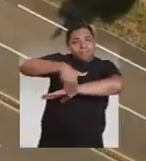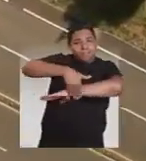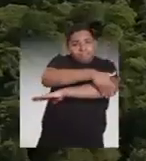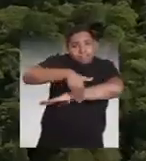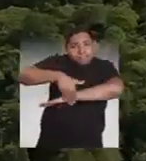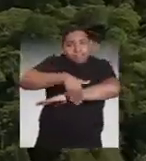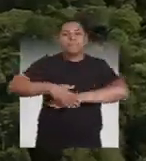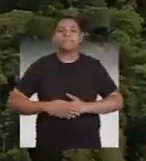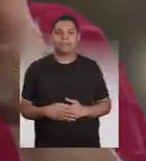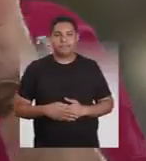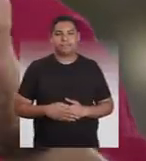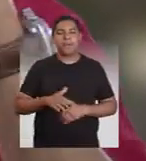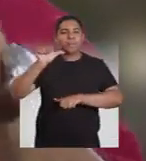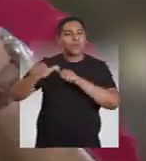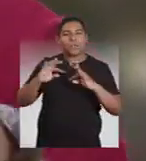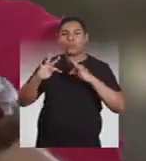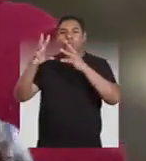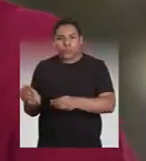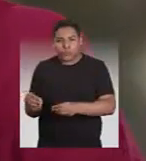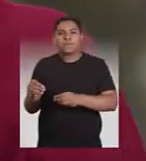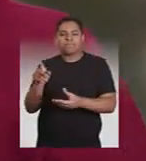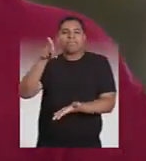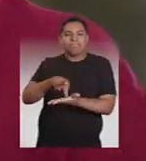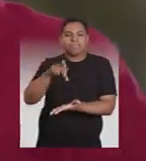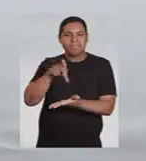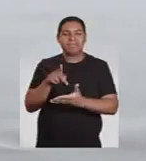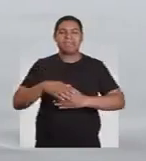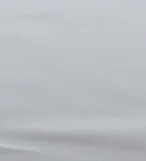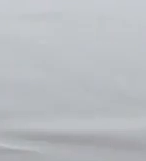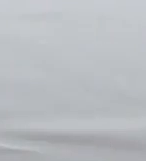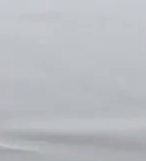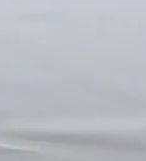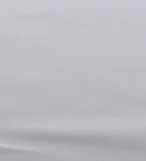estradas e vicinais. Vamos mudar tudo isso pra valer.